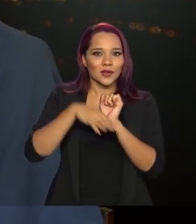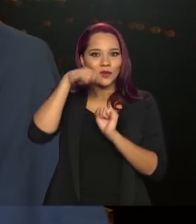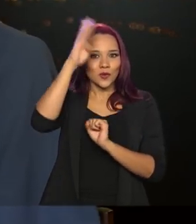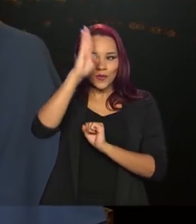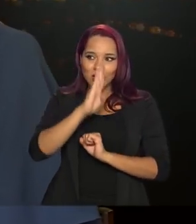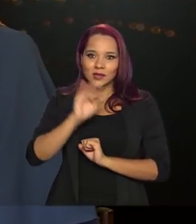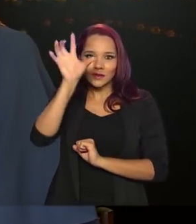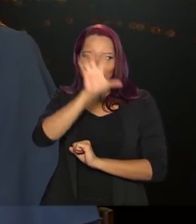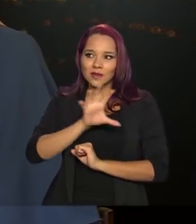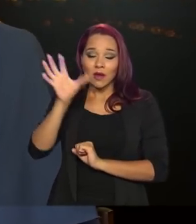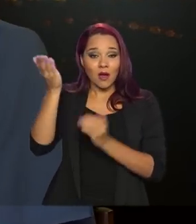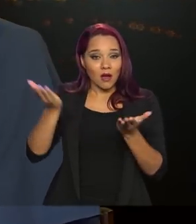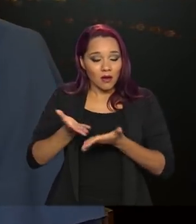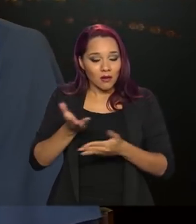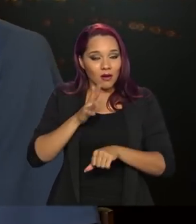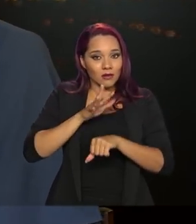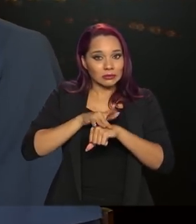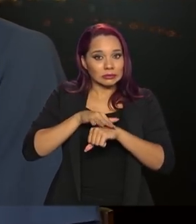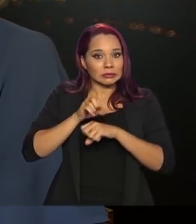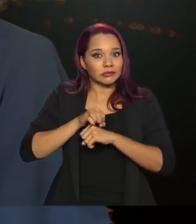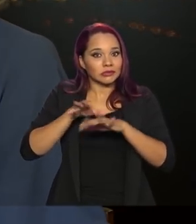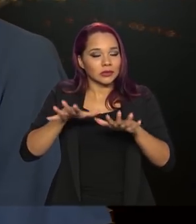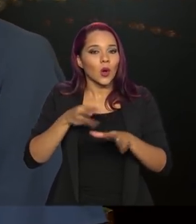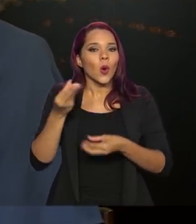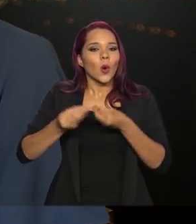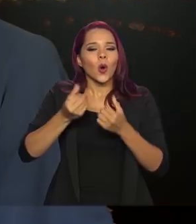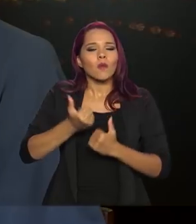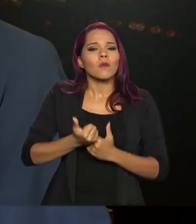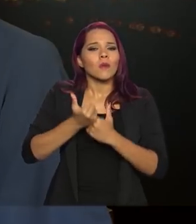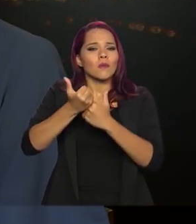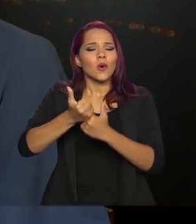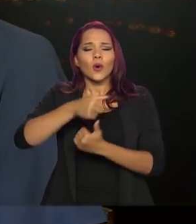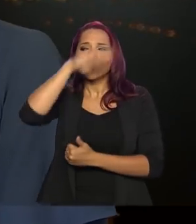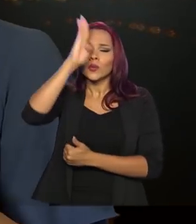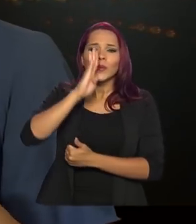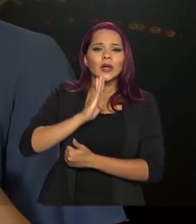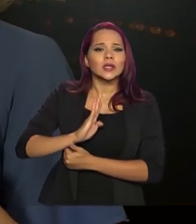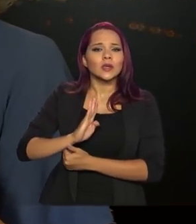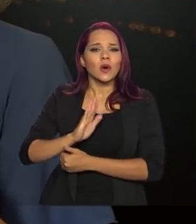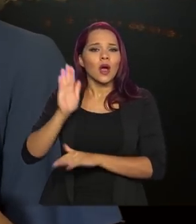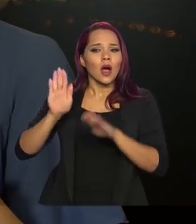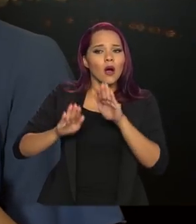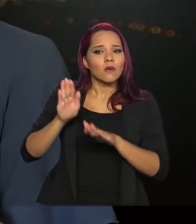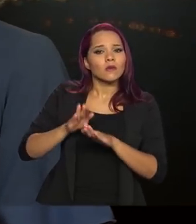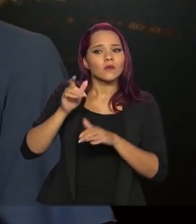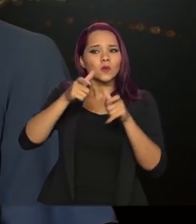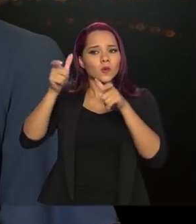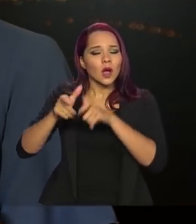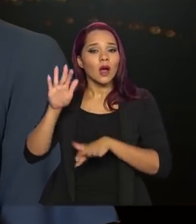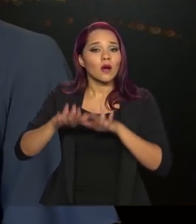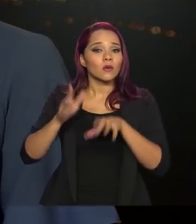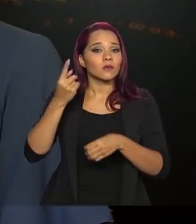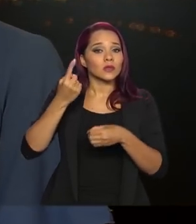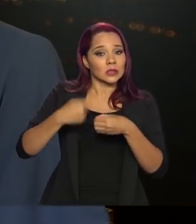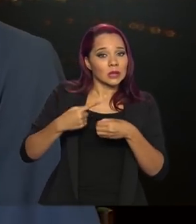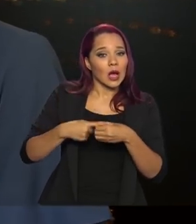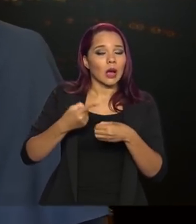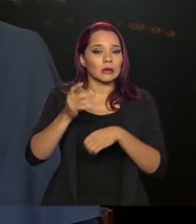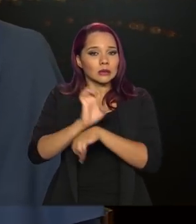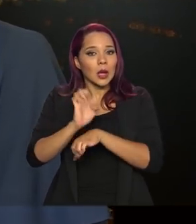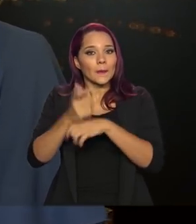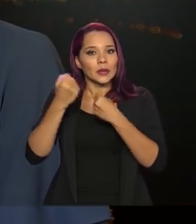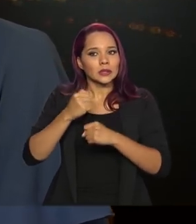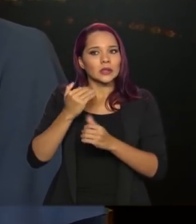país nesse momento de pandemia. Como é que vai ser esse apoio em todo o Brasil? Algumas áreas, algumas cidades, alguns estados precisam de um